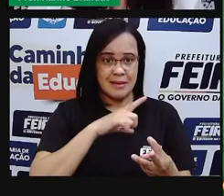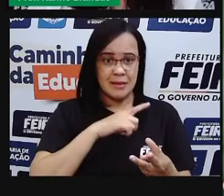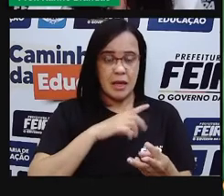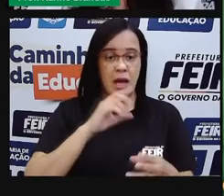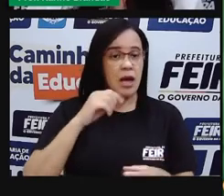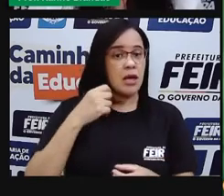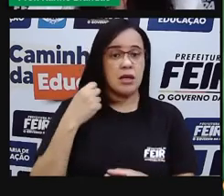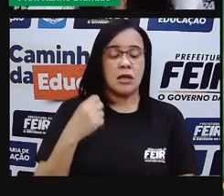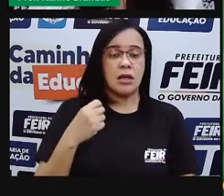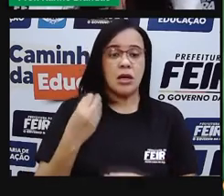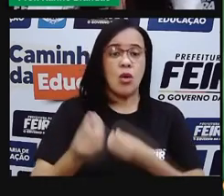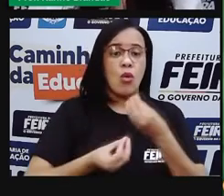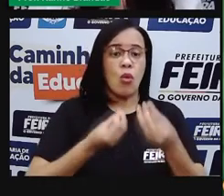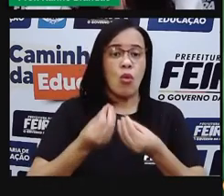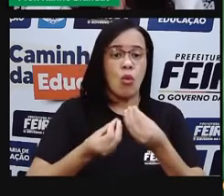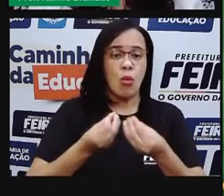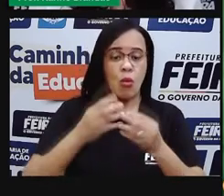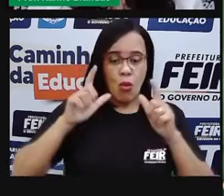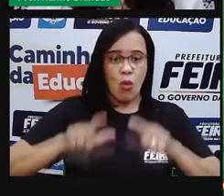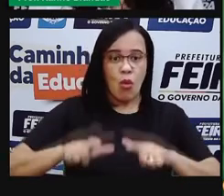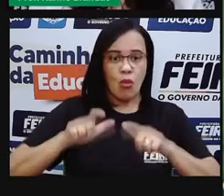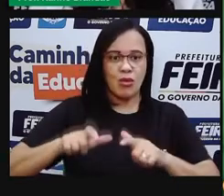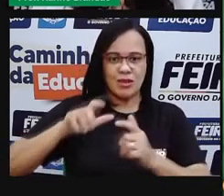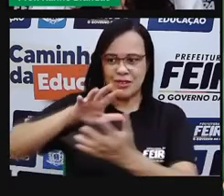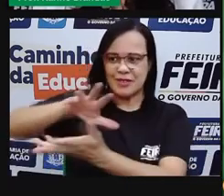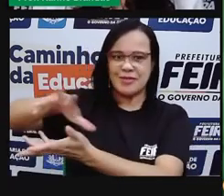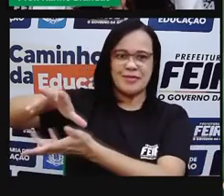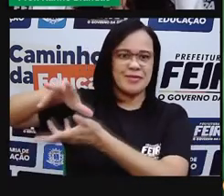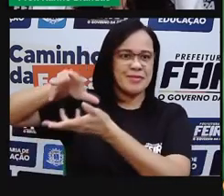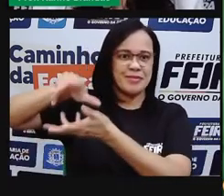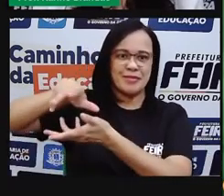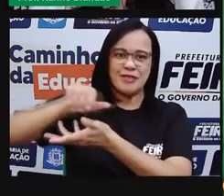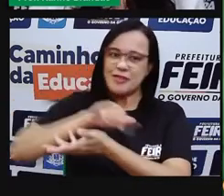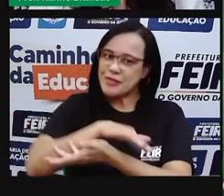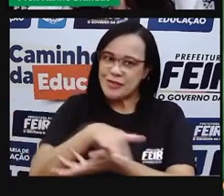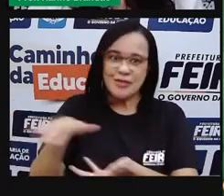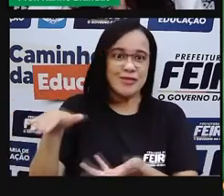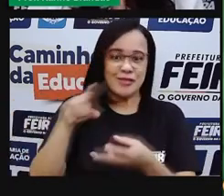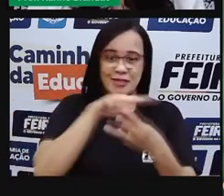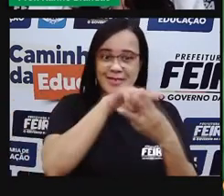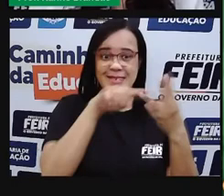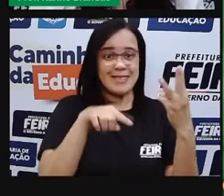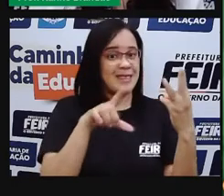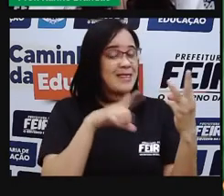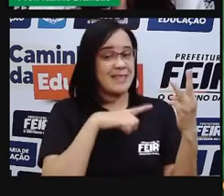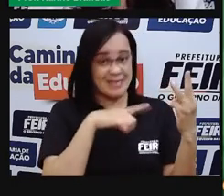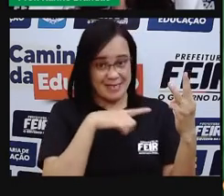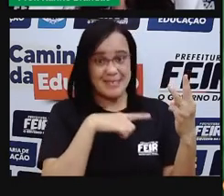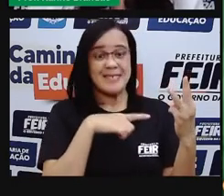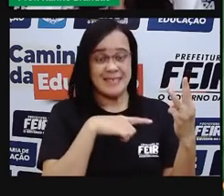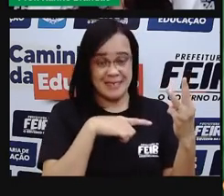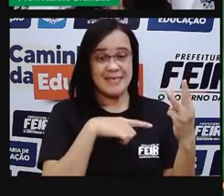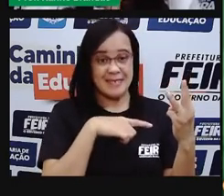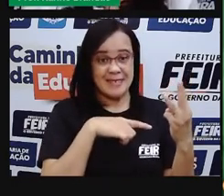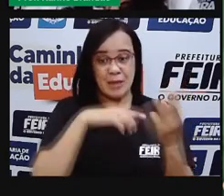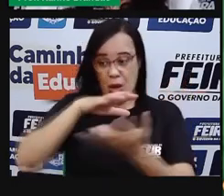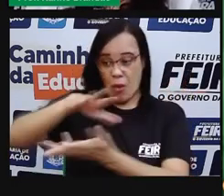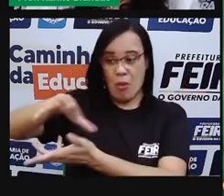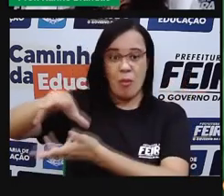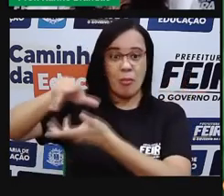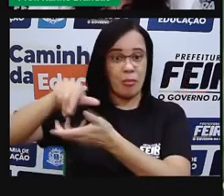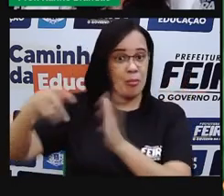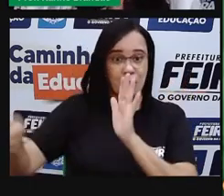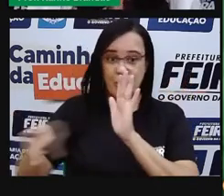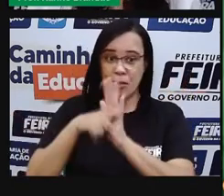do nosso sistema solar, tá? A água nos três estados físicos em um único planeta, só no nosso